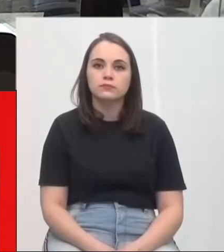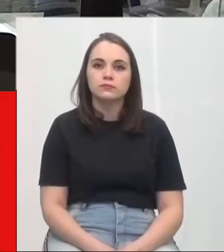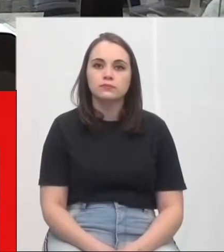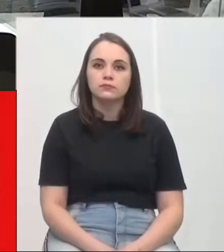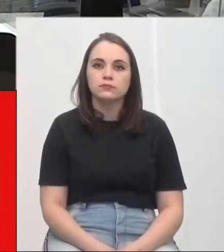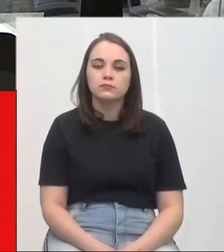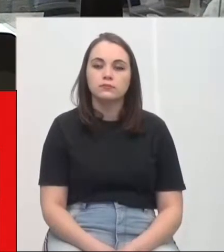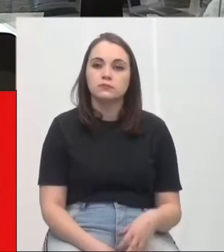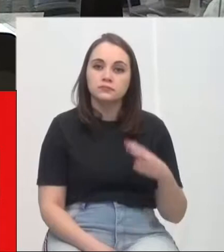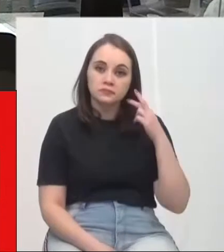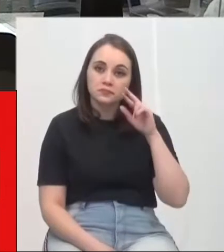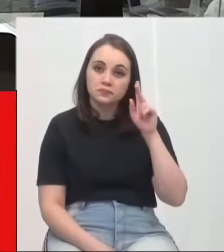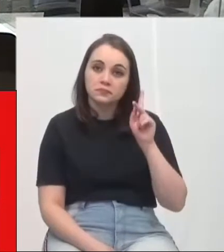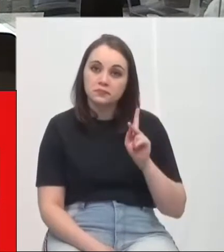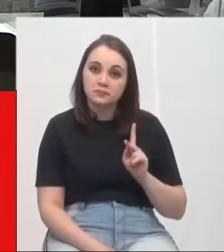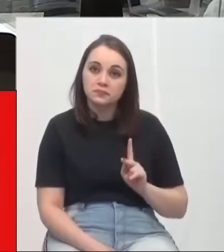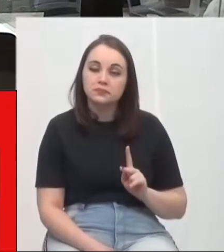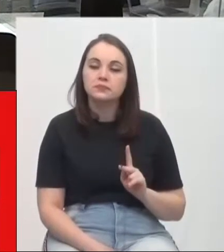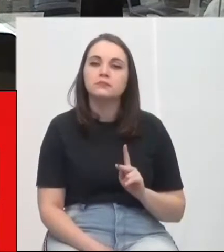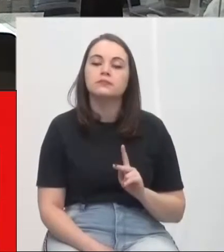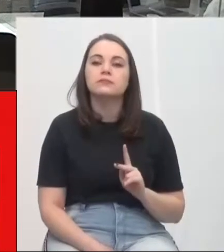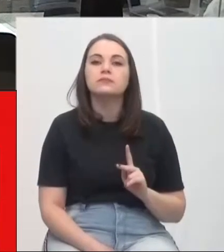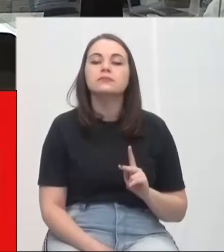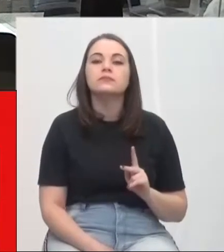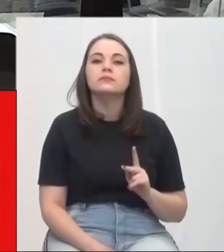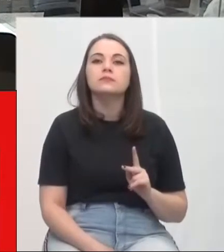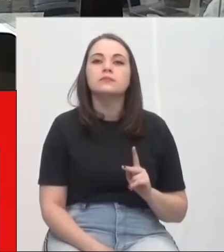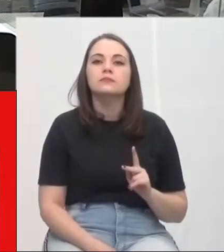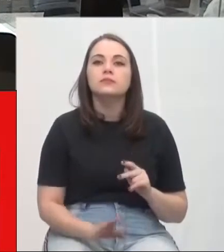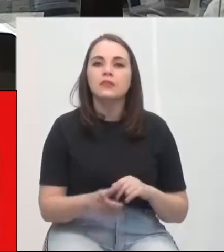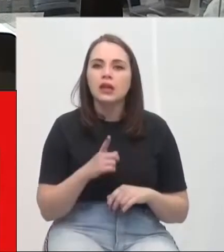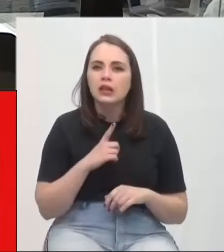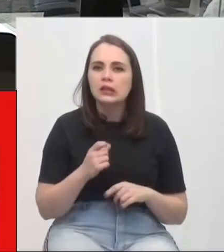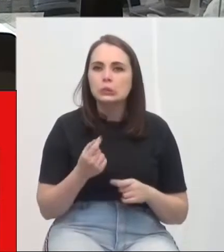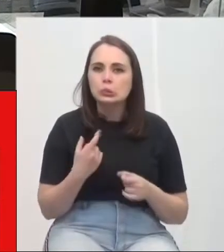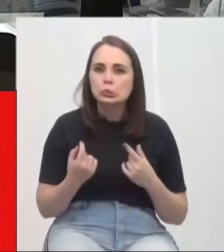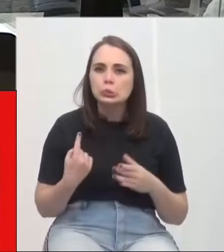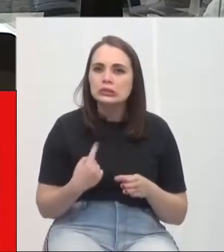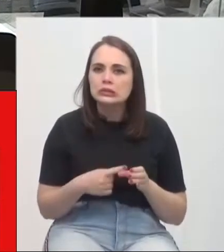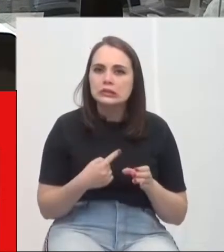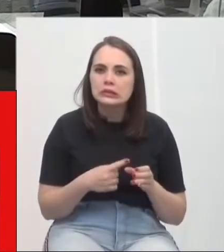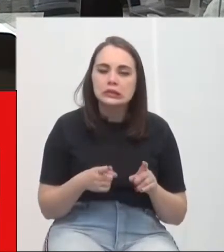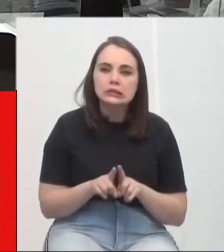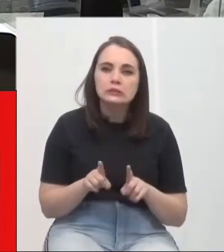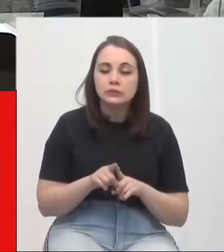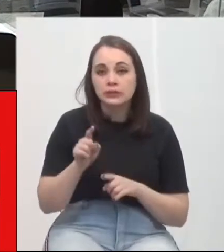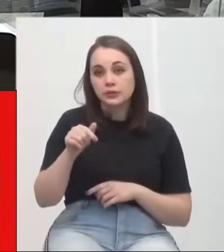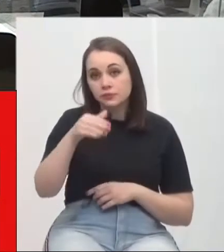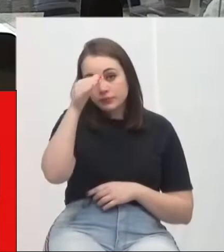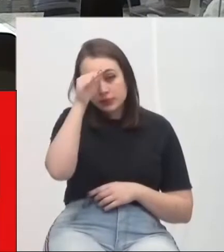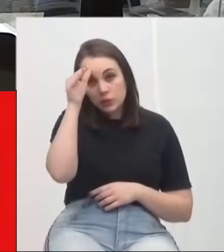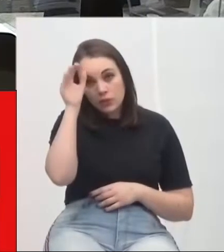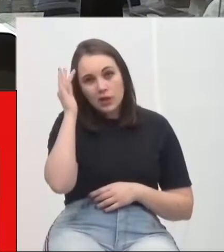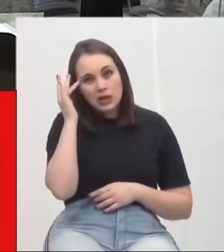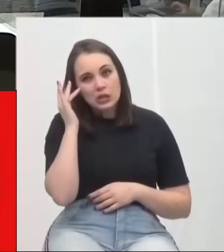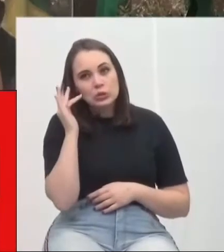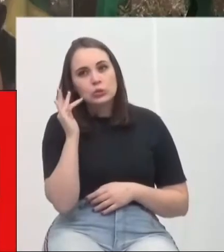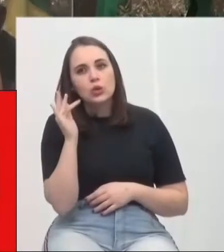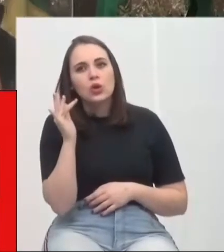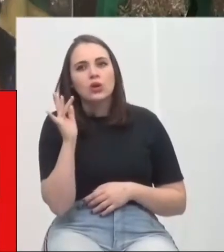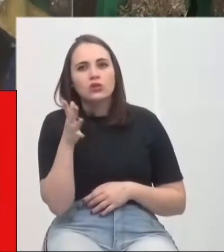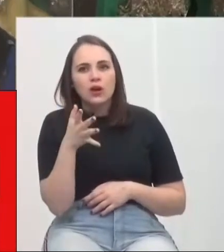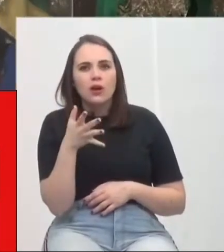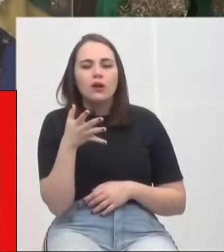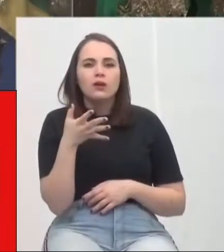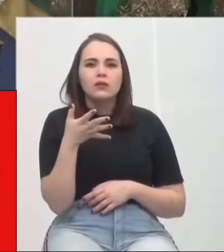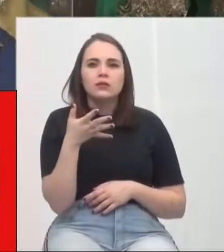Senhor presidente, já existem algumas cidades também, e Criciúma, eu acho que já está